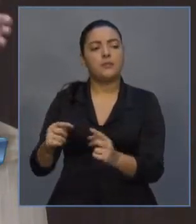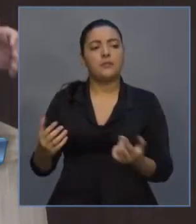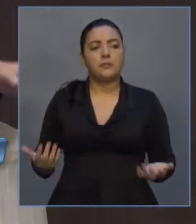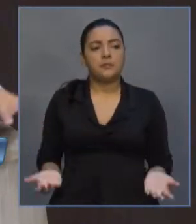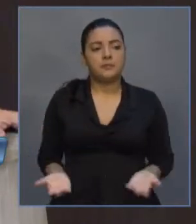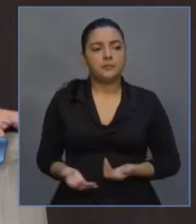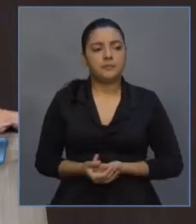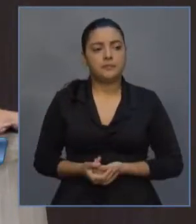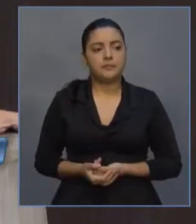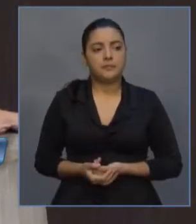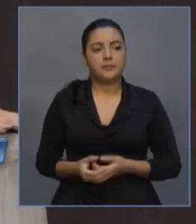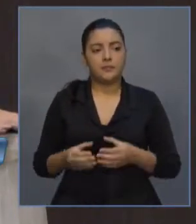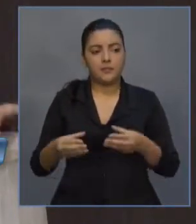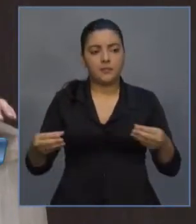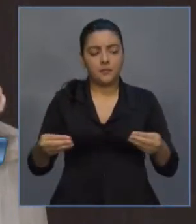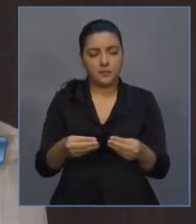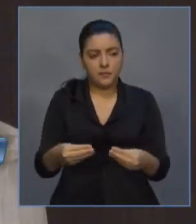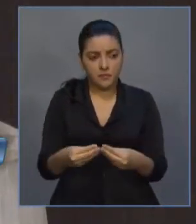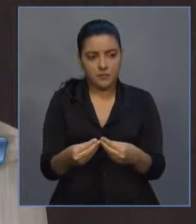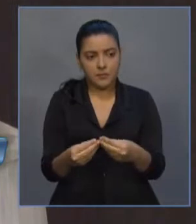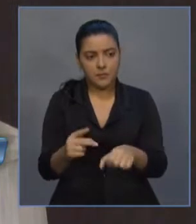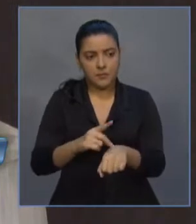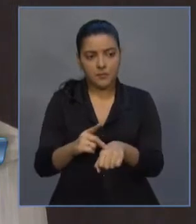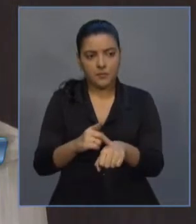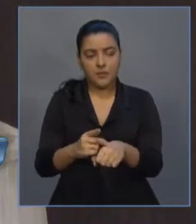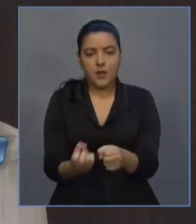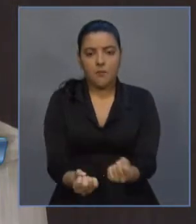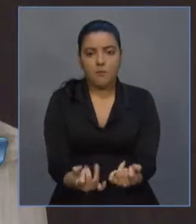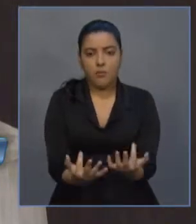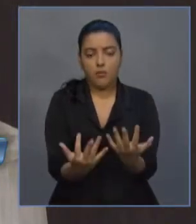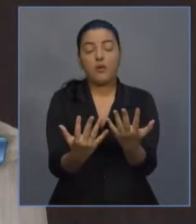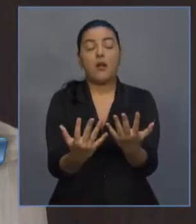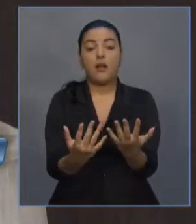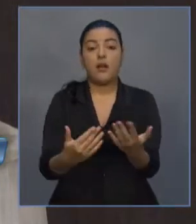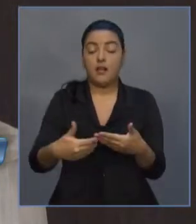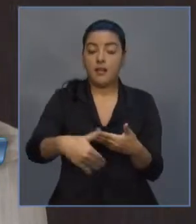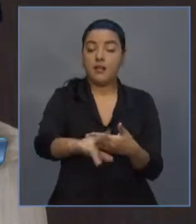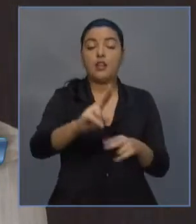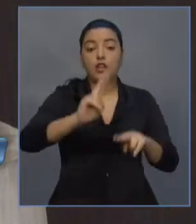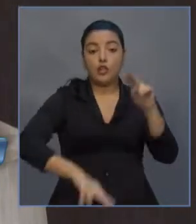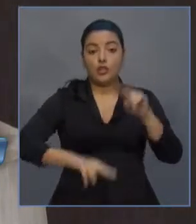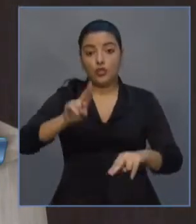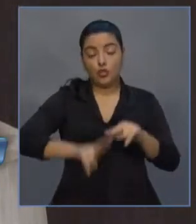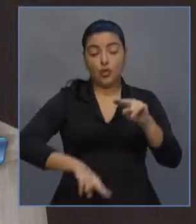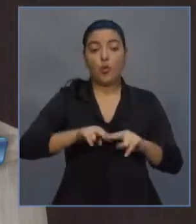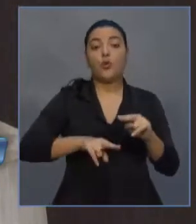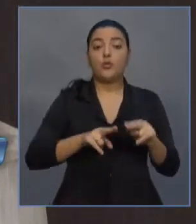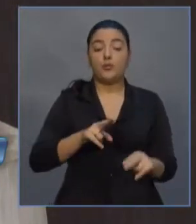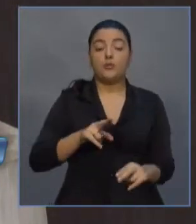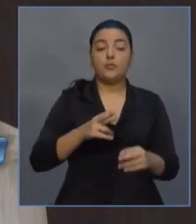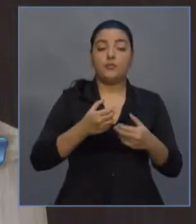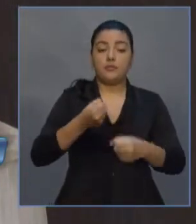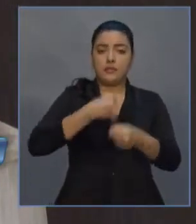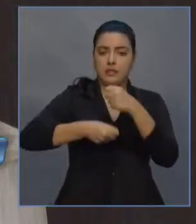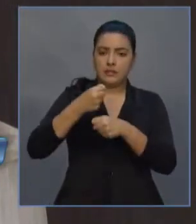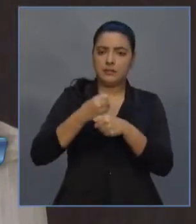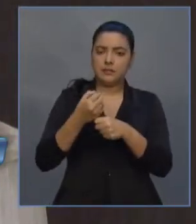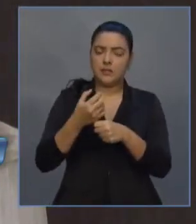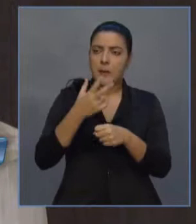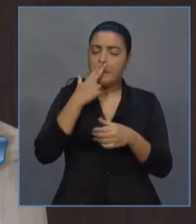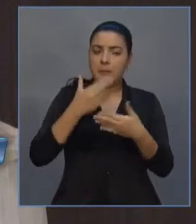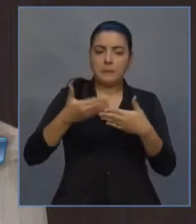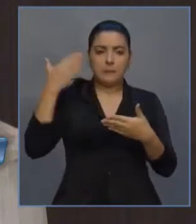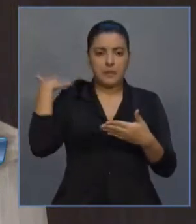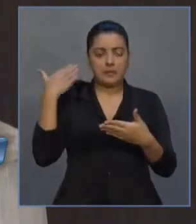poderia ter para o meio ambiente. Em junho desse ano, para agravar essa opção equivocada do governo Camilo Santana,